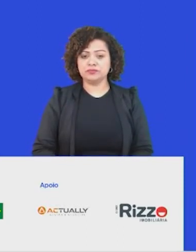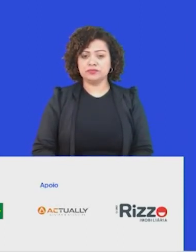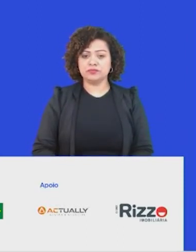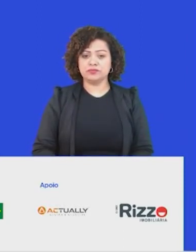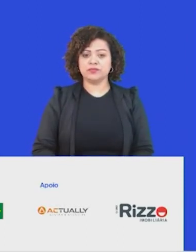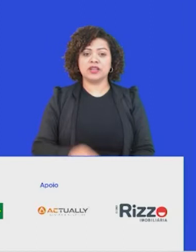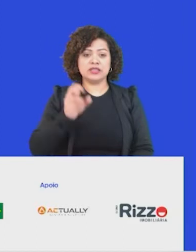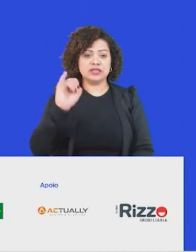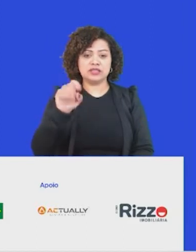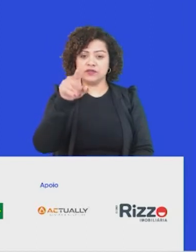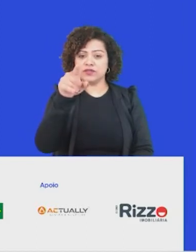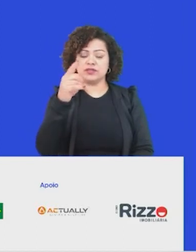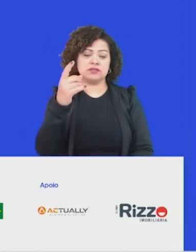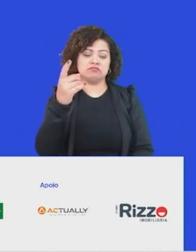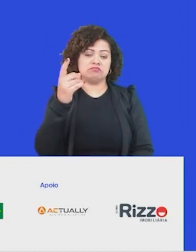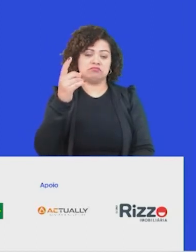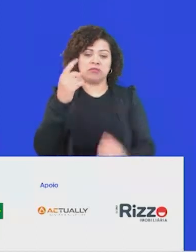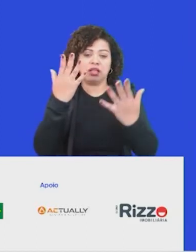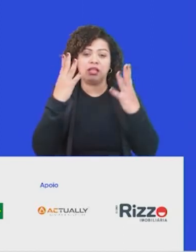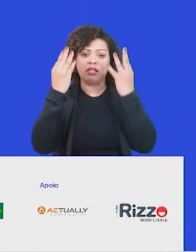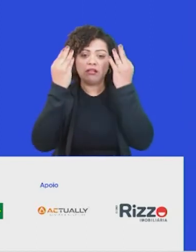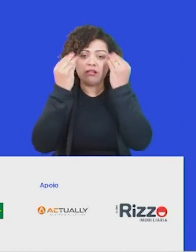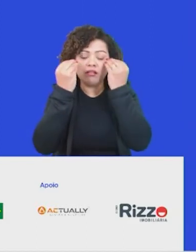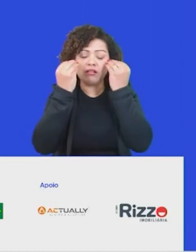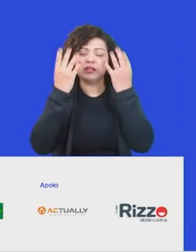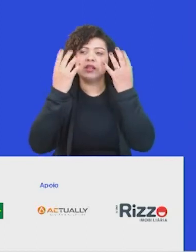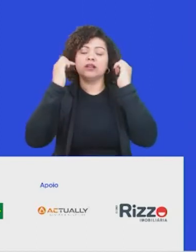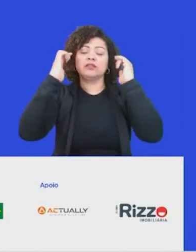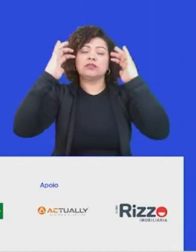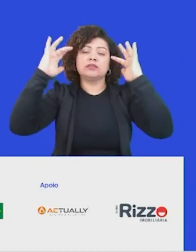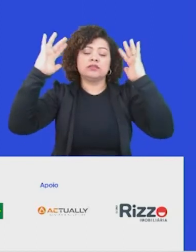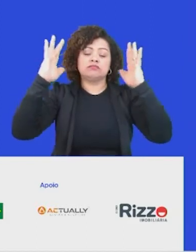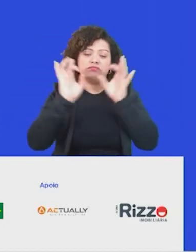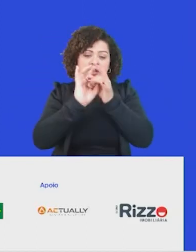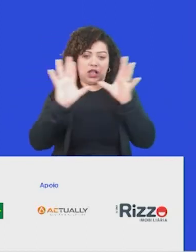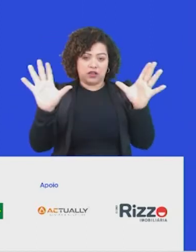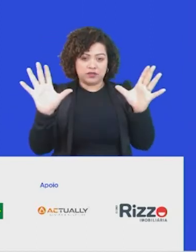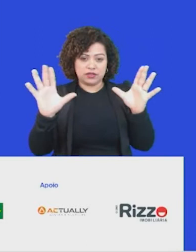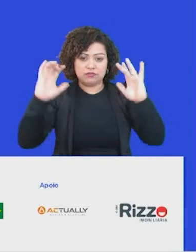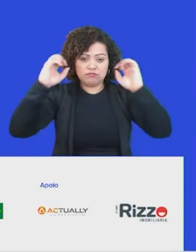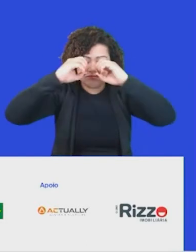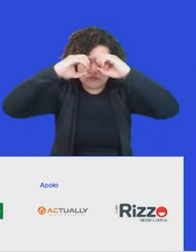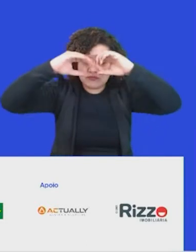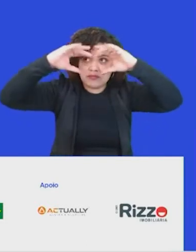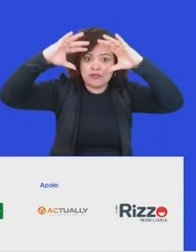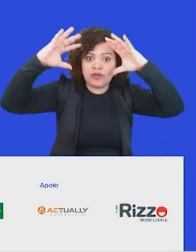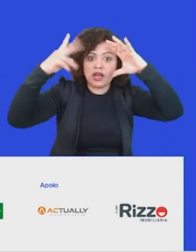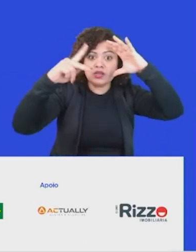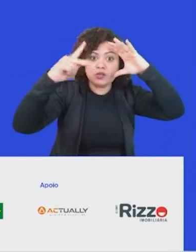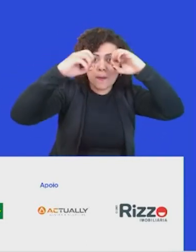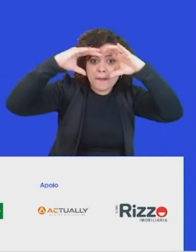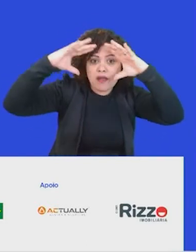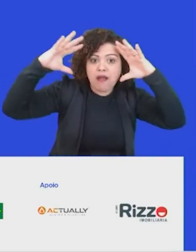fechar os olhos, pode olhar para frente, olhar para dentro e ativar aí a nossa imaginação, a sua imaginação.